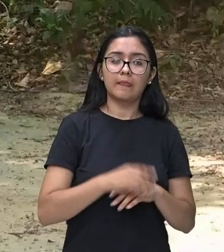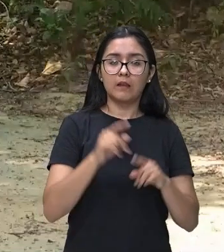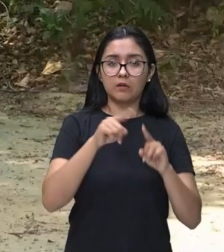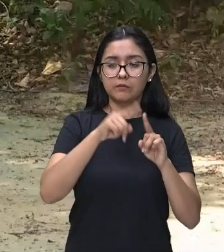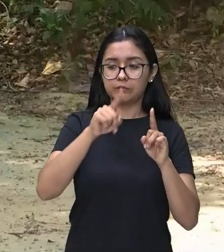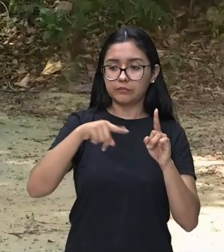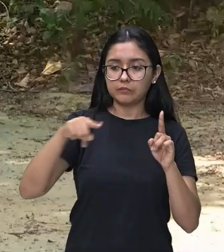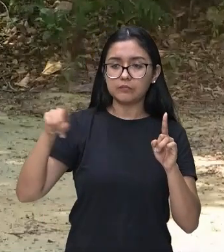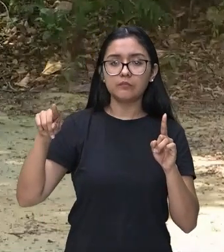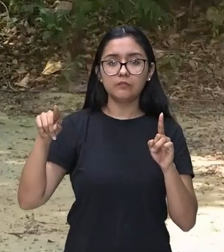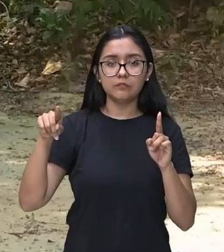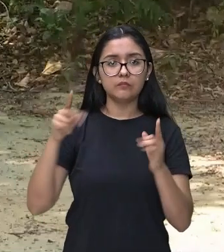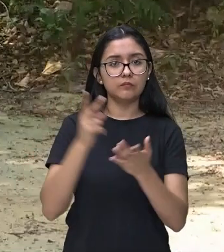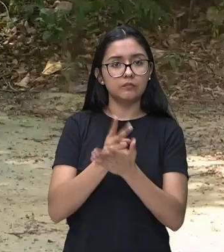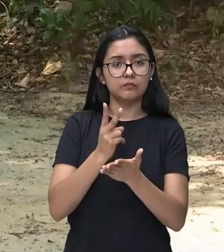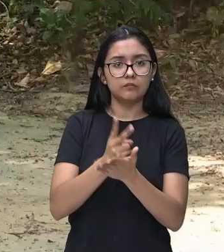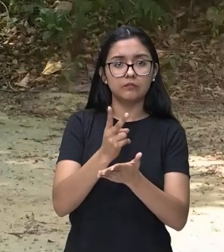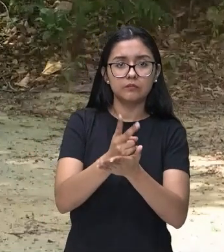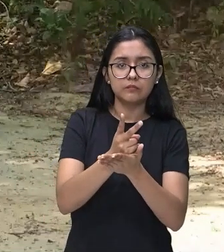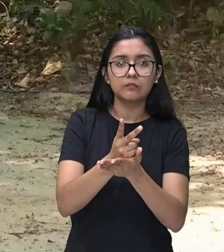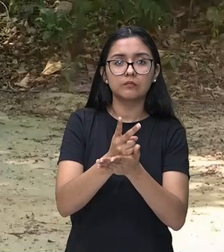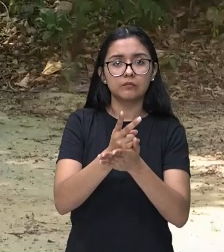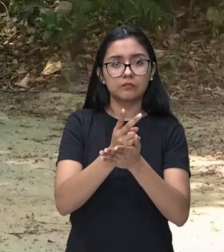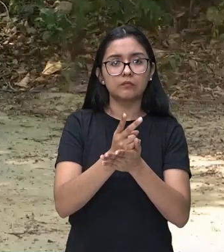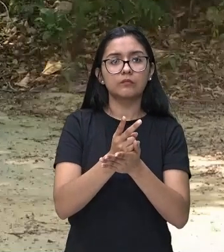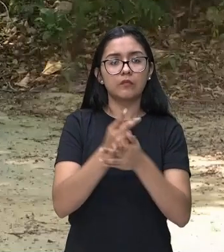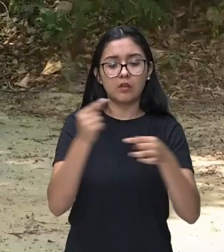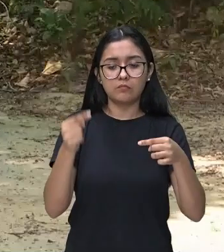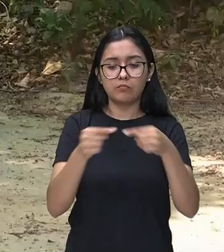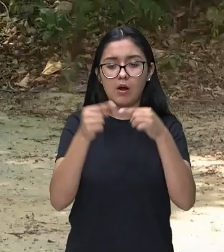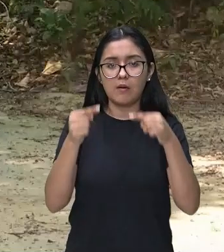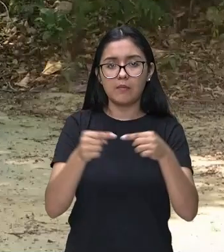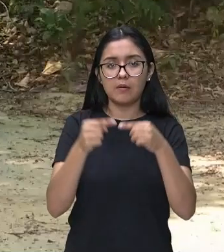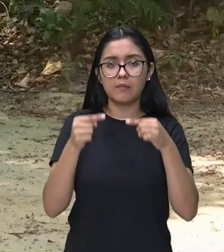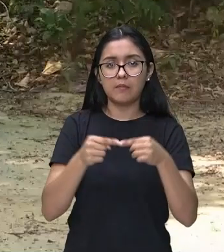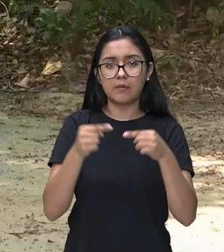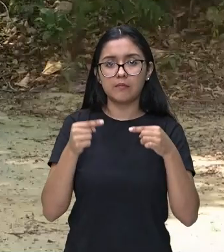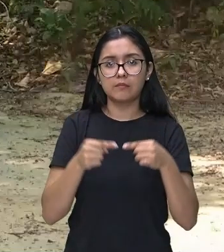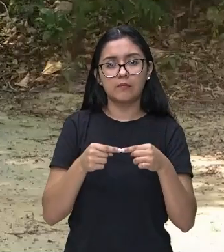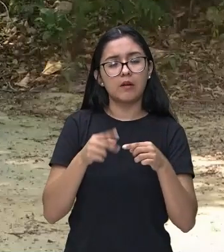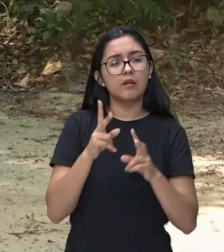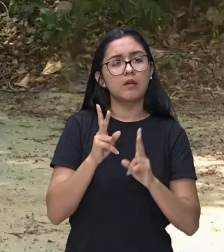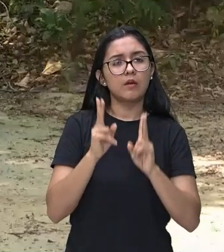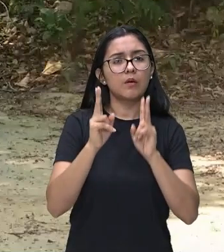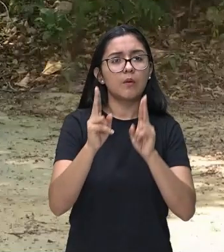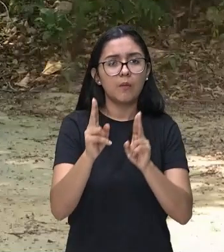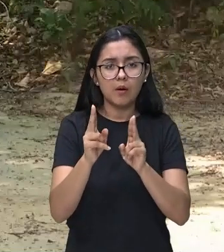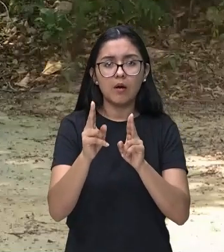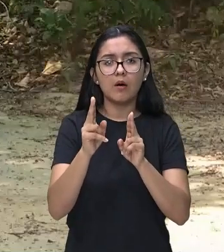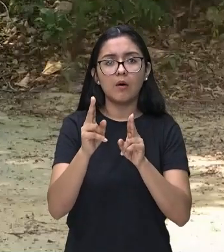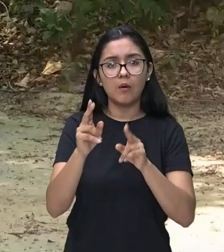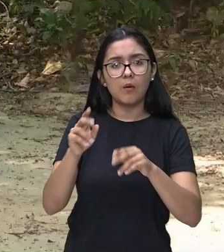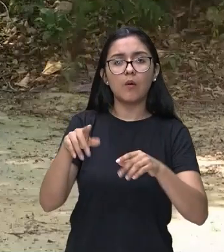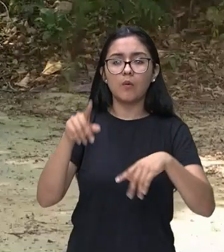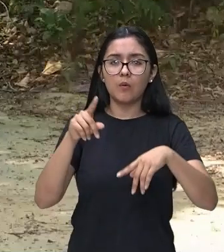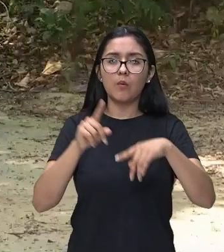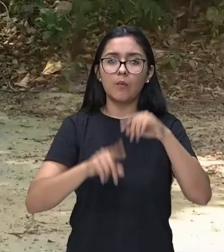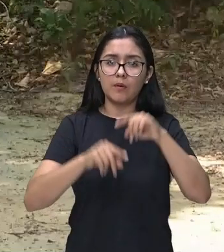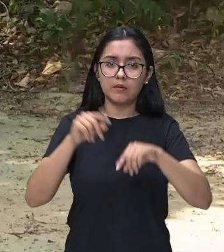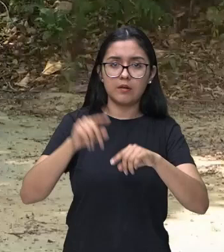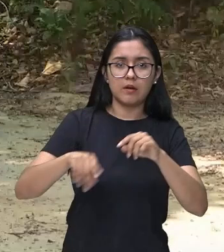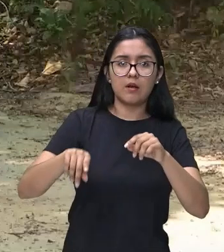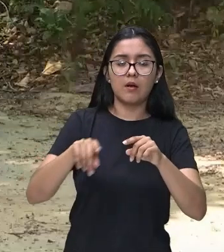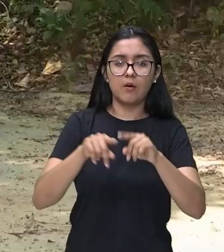ou seja, constante e coordenado, como as notas de um instrumento e frequências